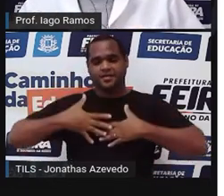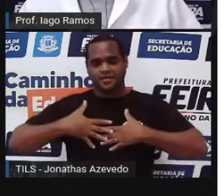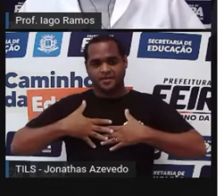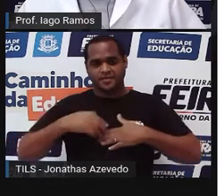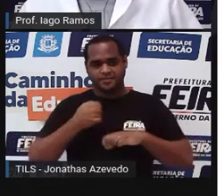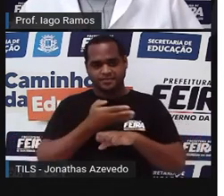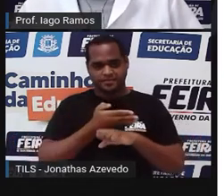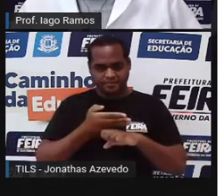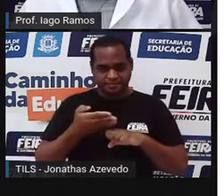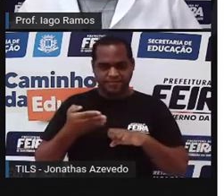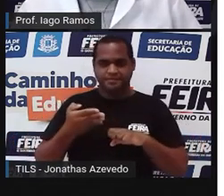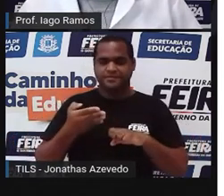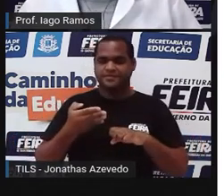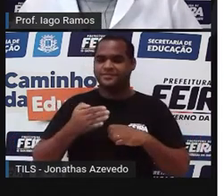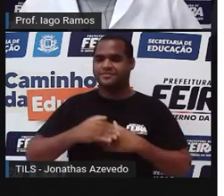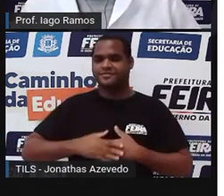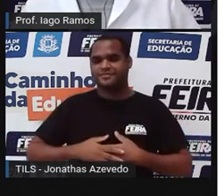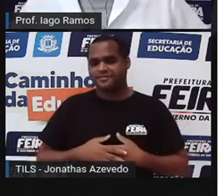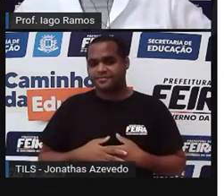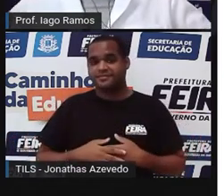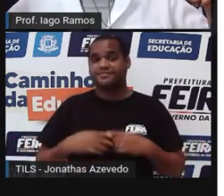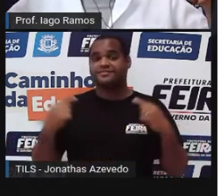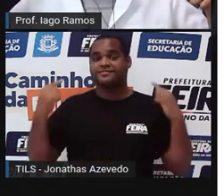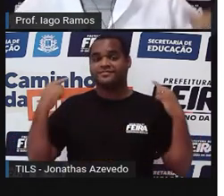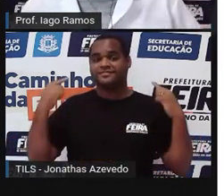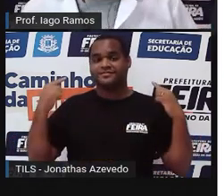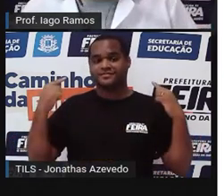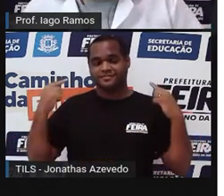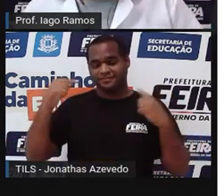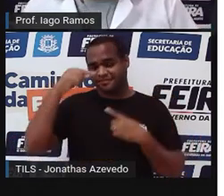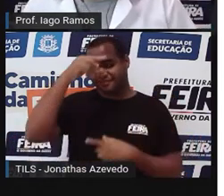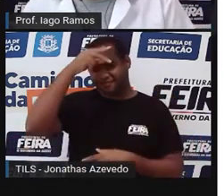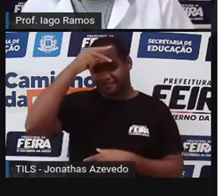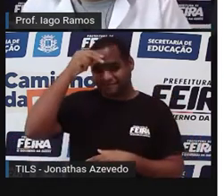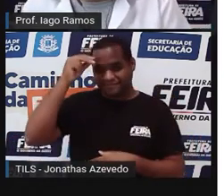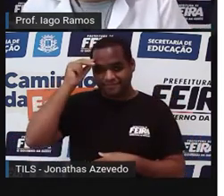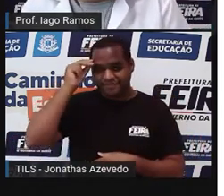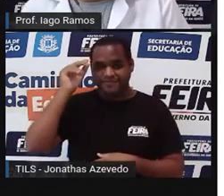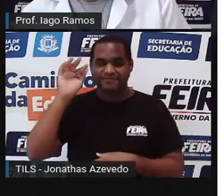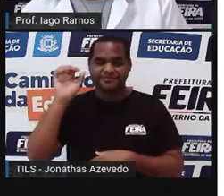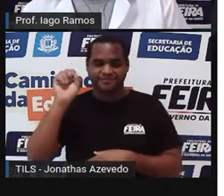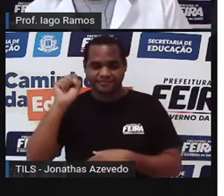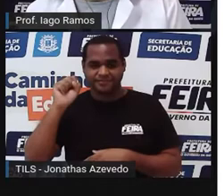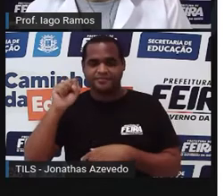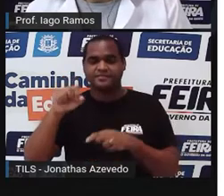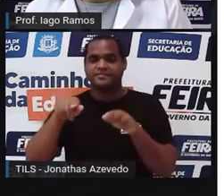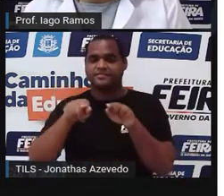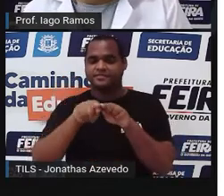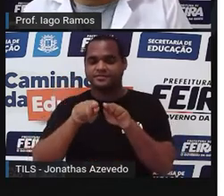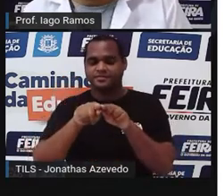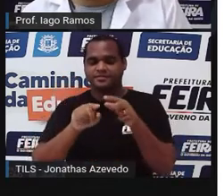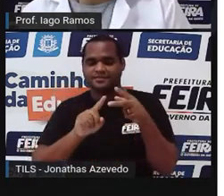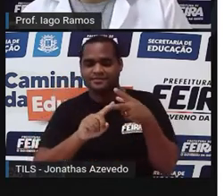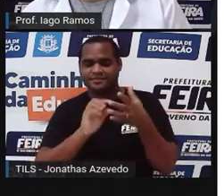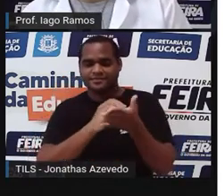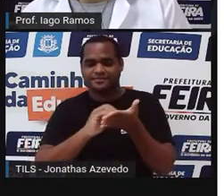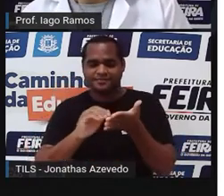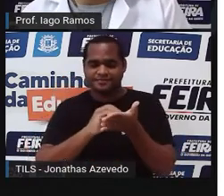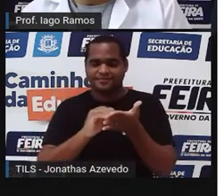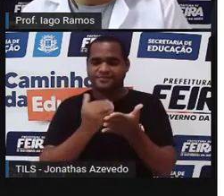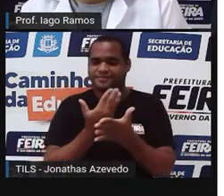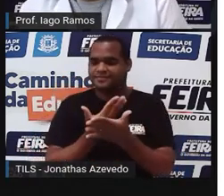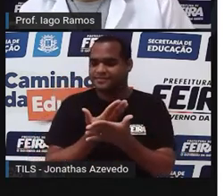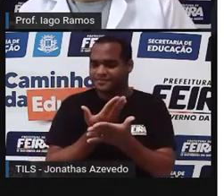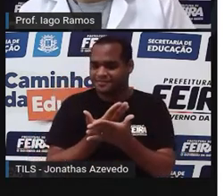um jaleco branco, atrás de mim tá ali o cartaz da Secretaria Municipal de Educação de Feira de